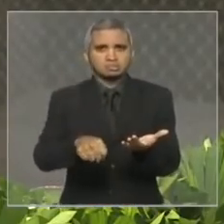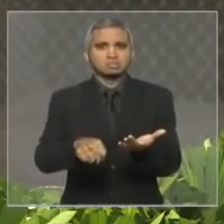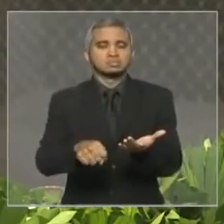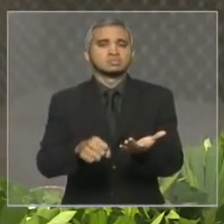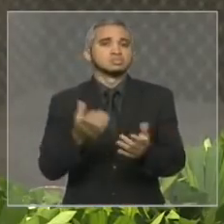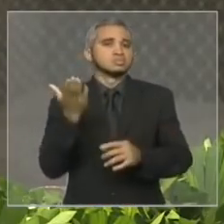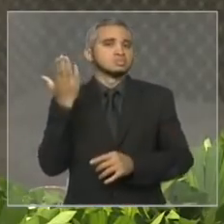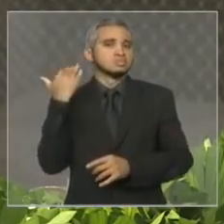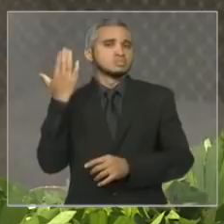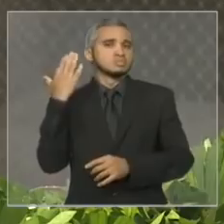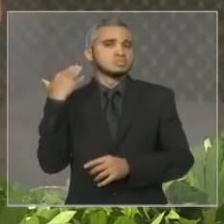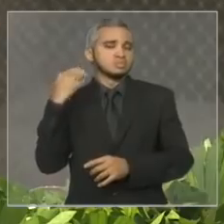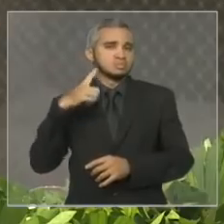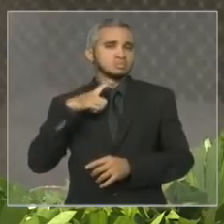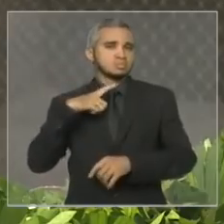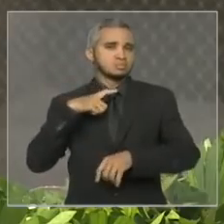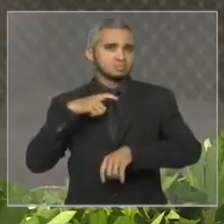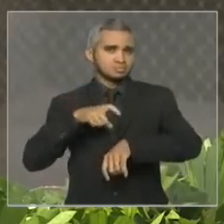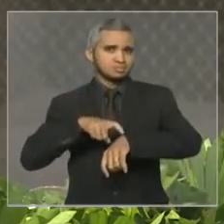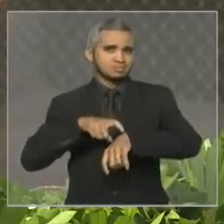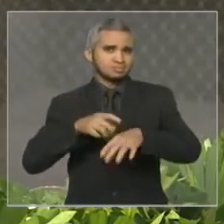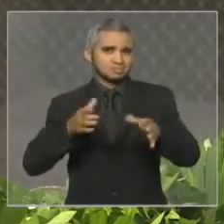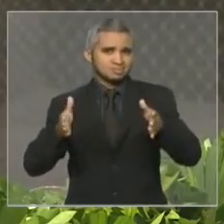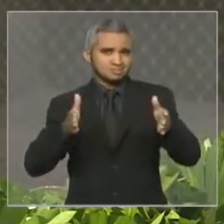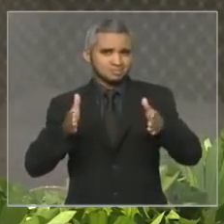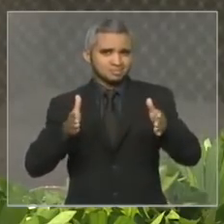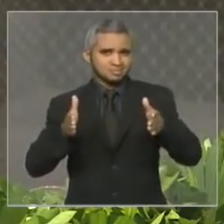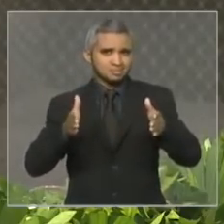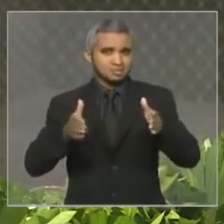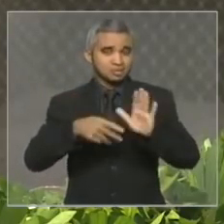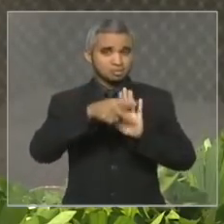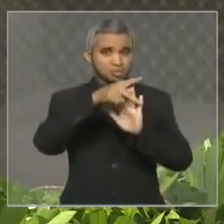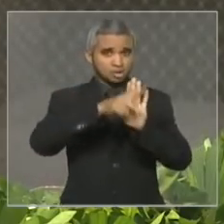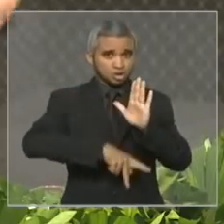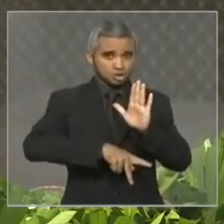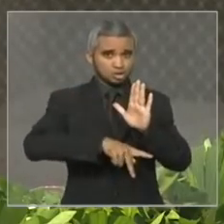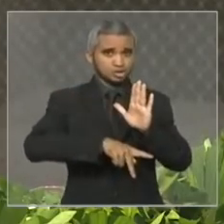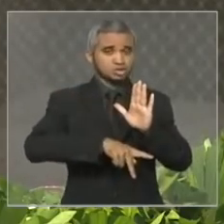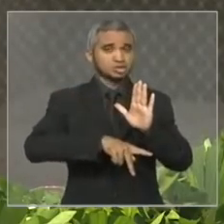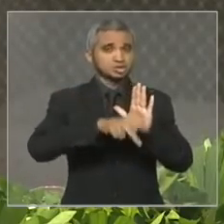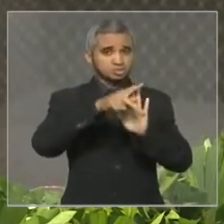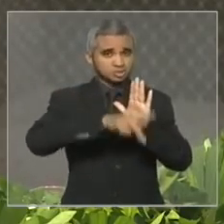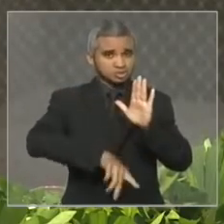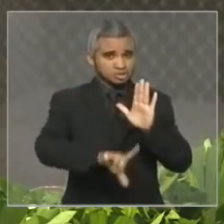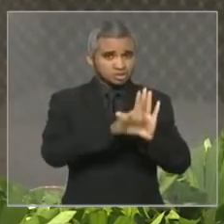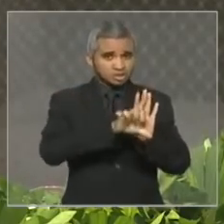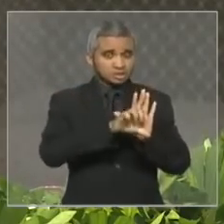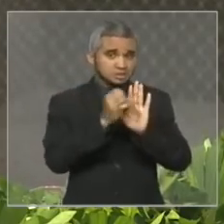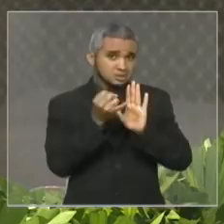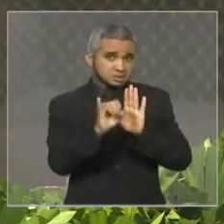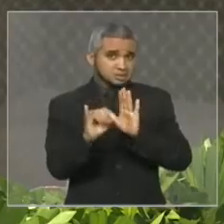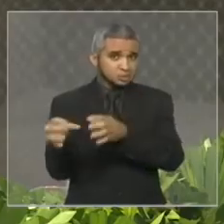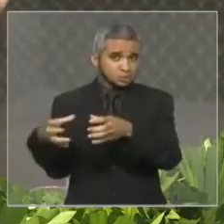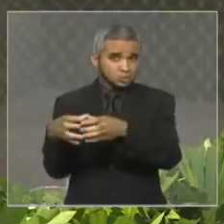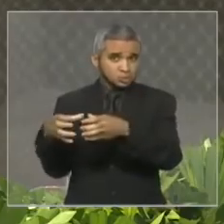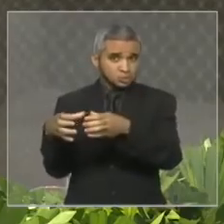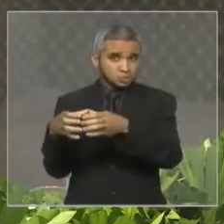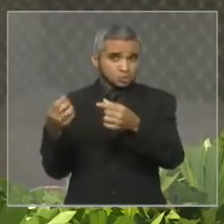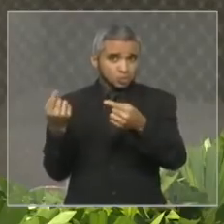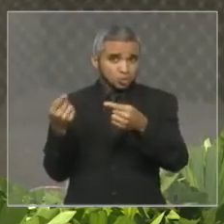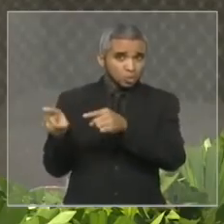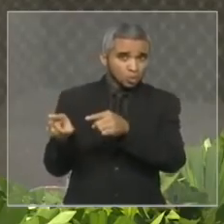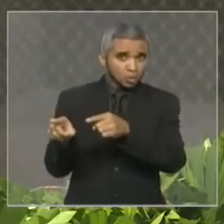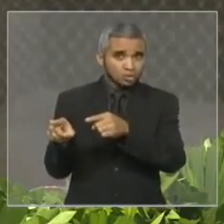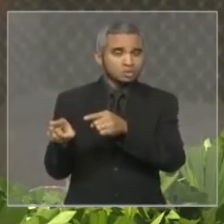projetos de lei oriundos de parlamentares da oposição da época não eram